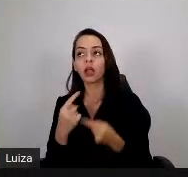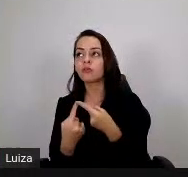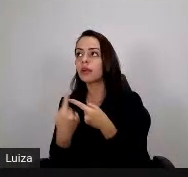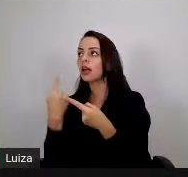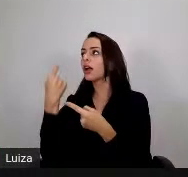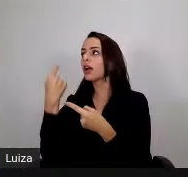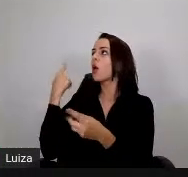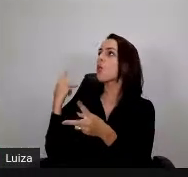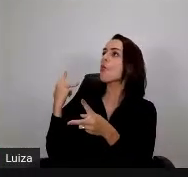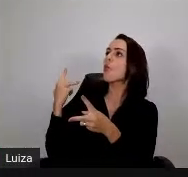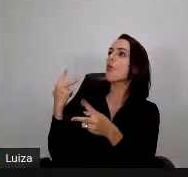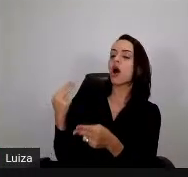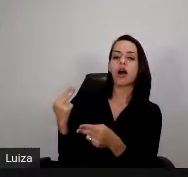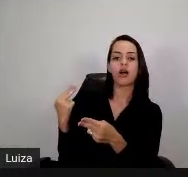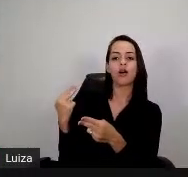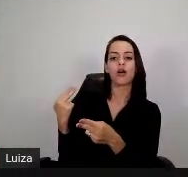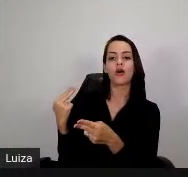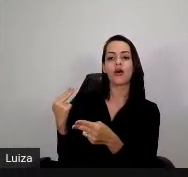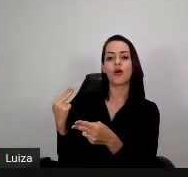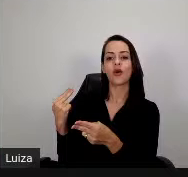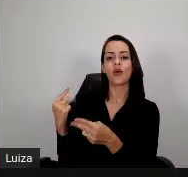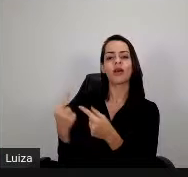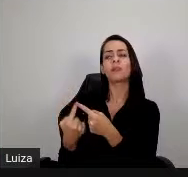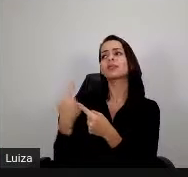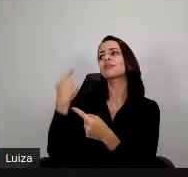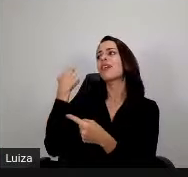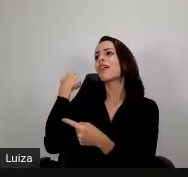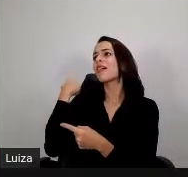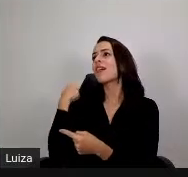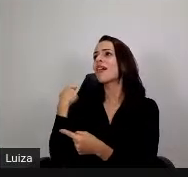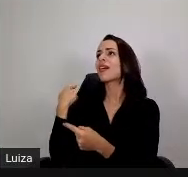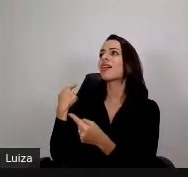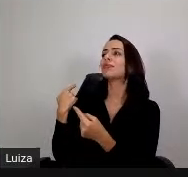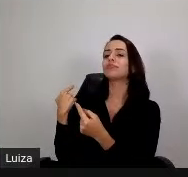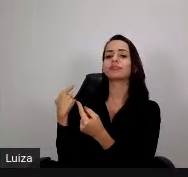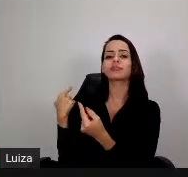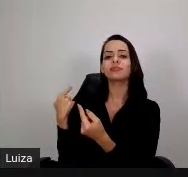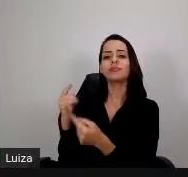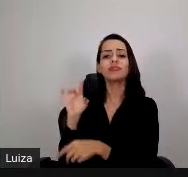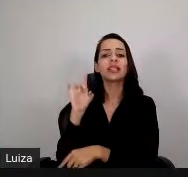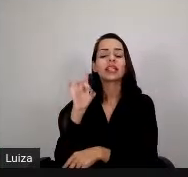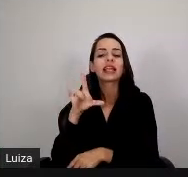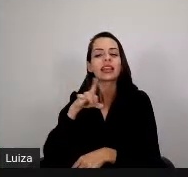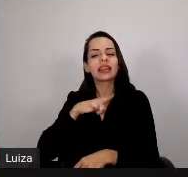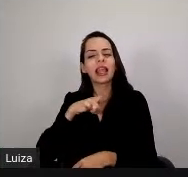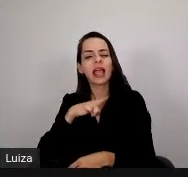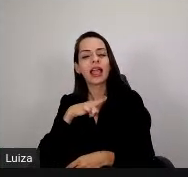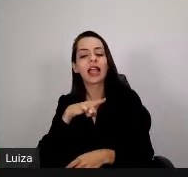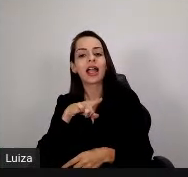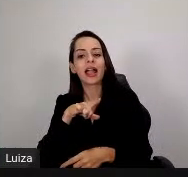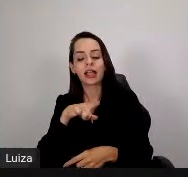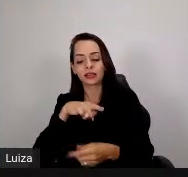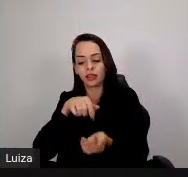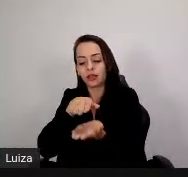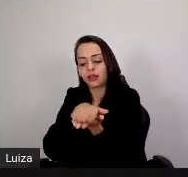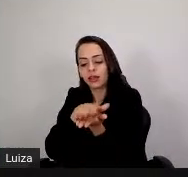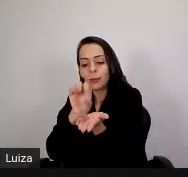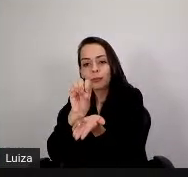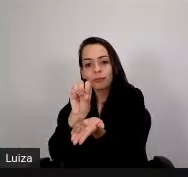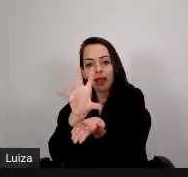aulas extremamente analógicas, que simplesmente trocaram transparências por slides,